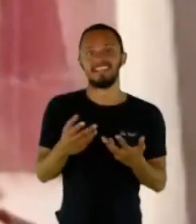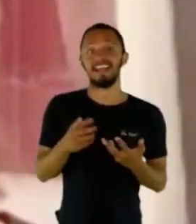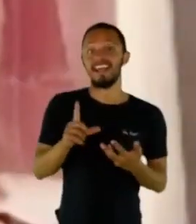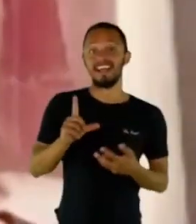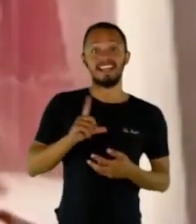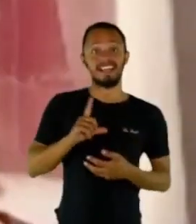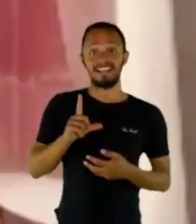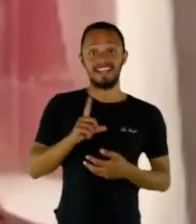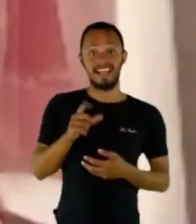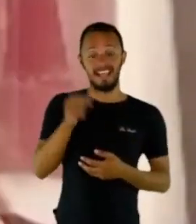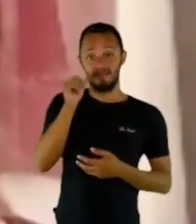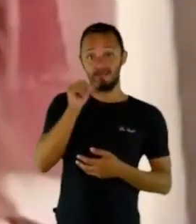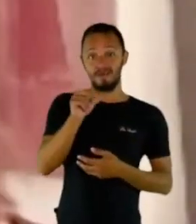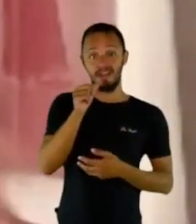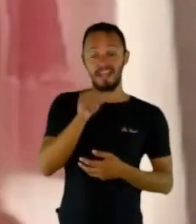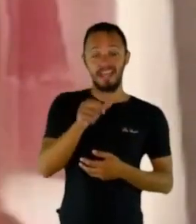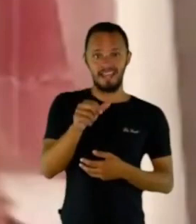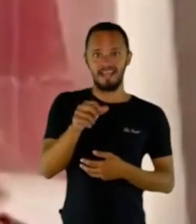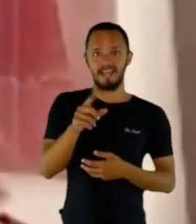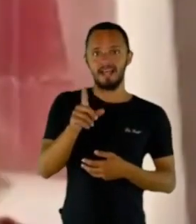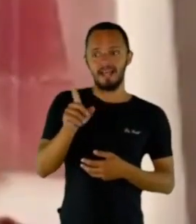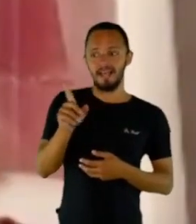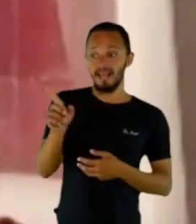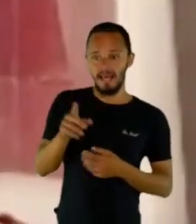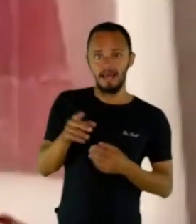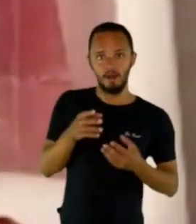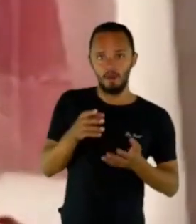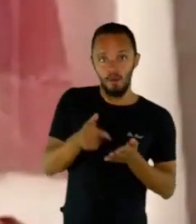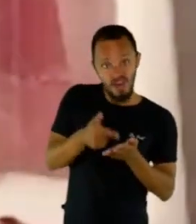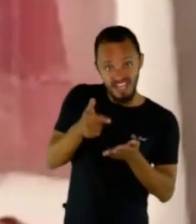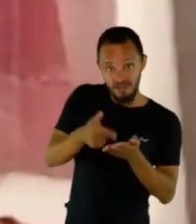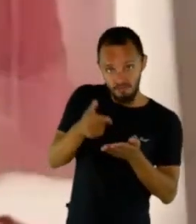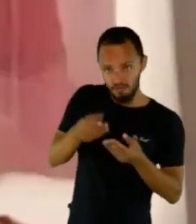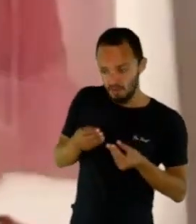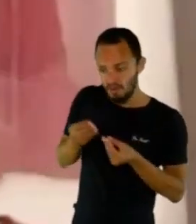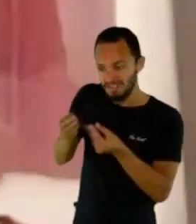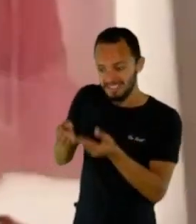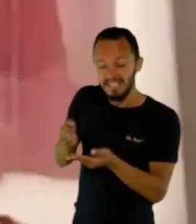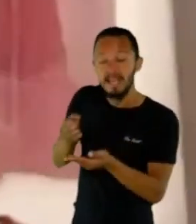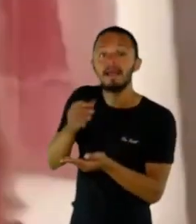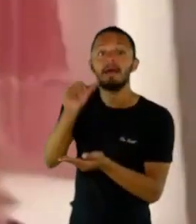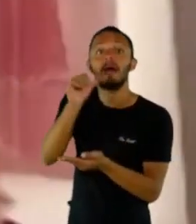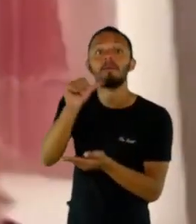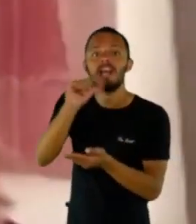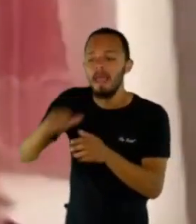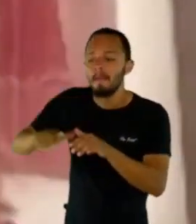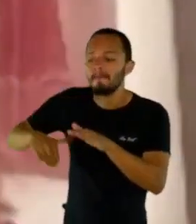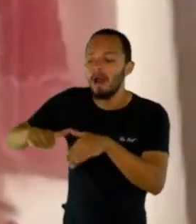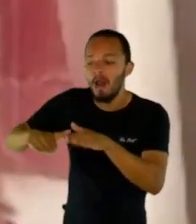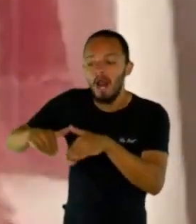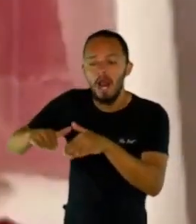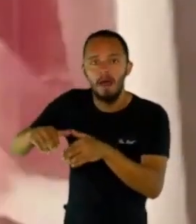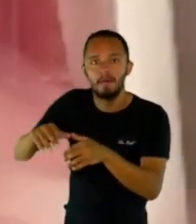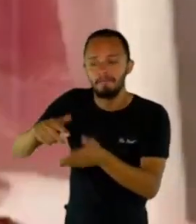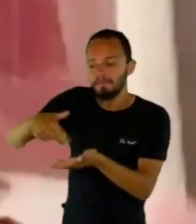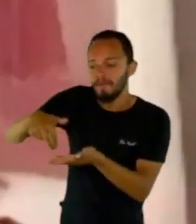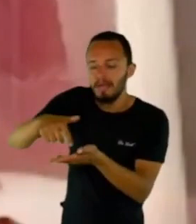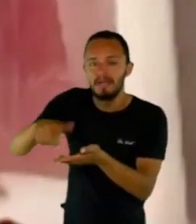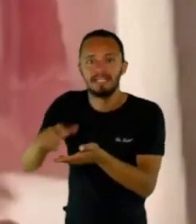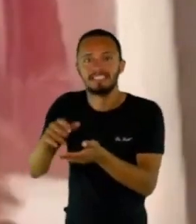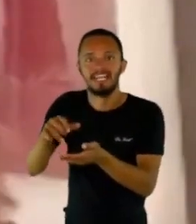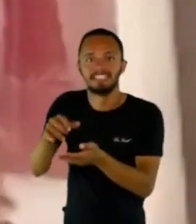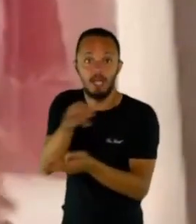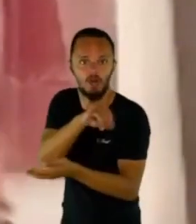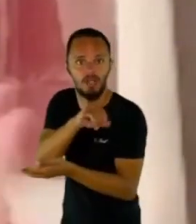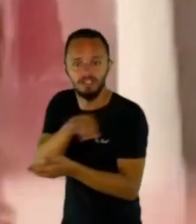Mangueira para ela poder me falar o que ela achava daquilo. Era crédulo aquilo lá. Ela falou, não, Carol, está